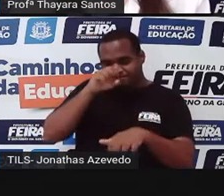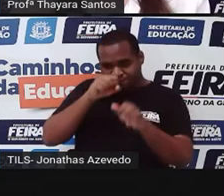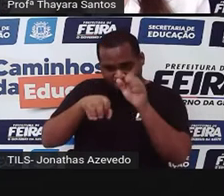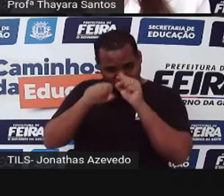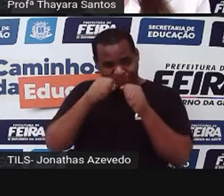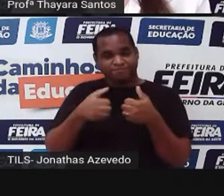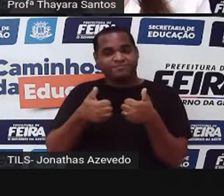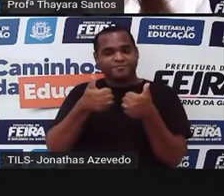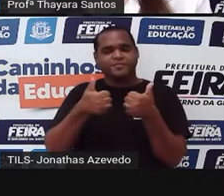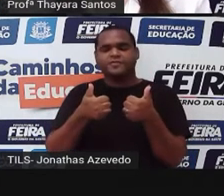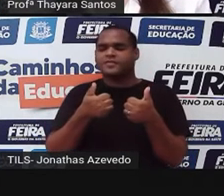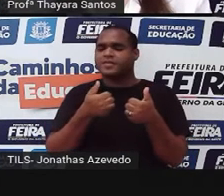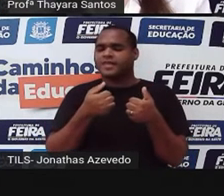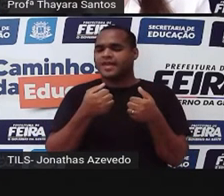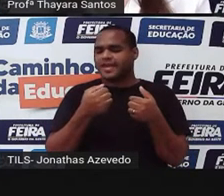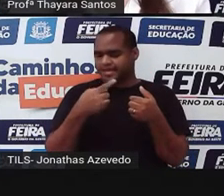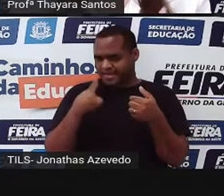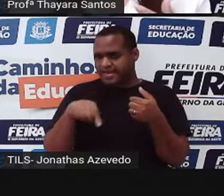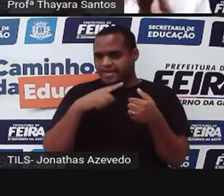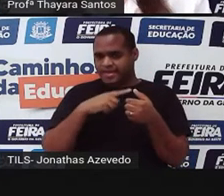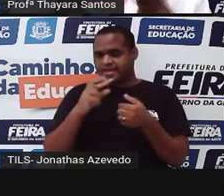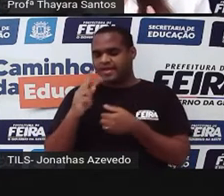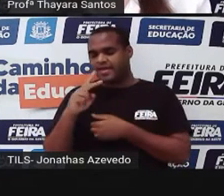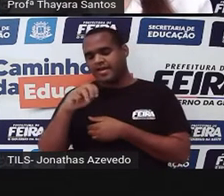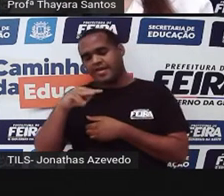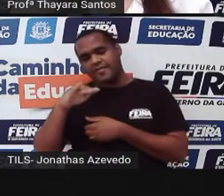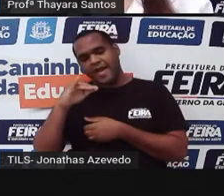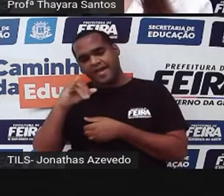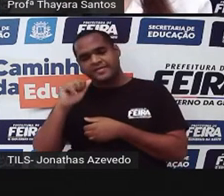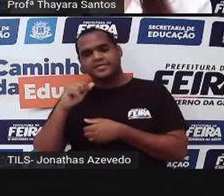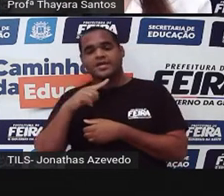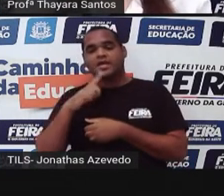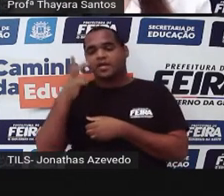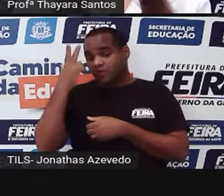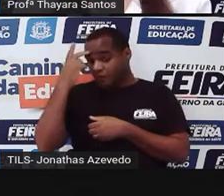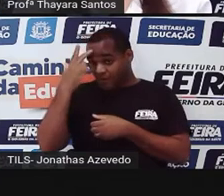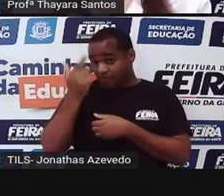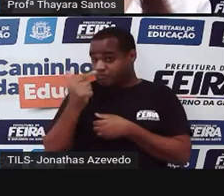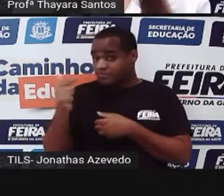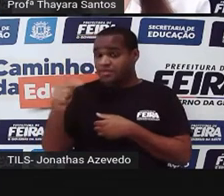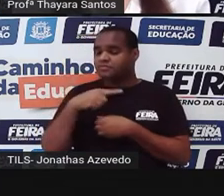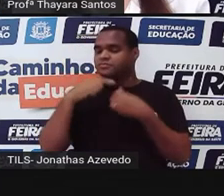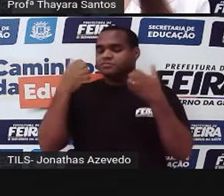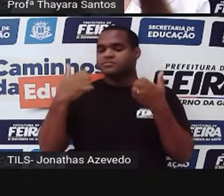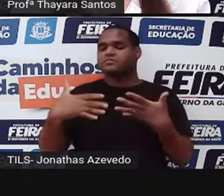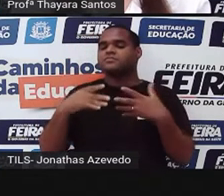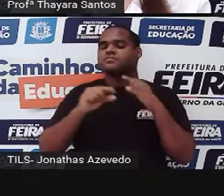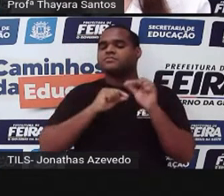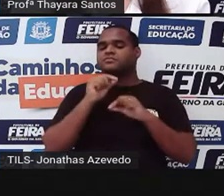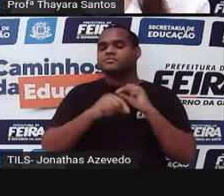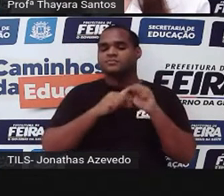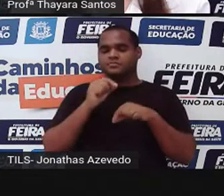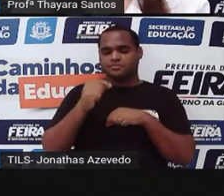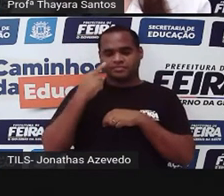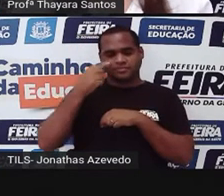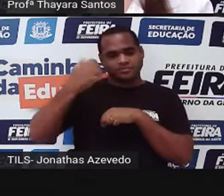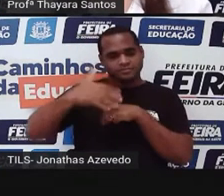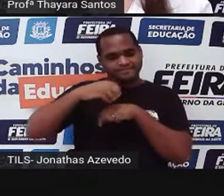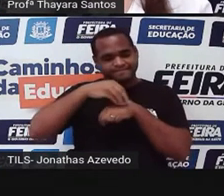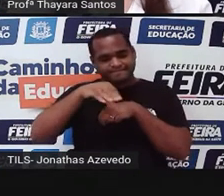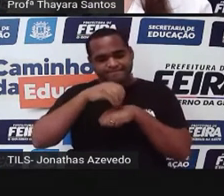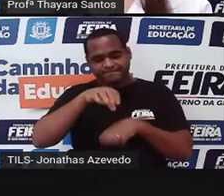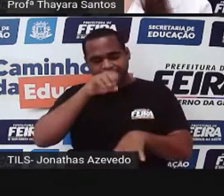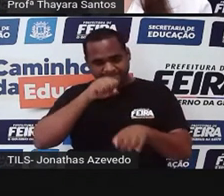as hemácias que não têm essa forma normal, elas não conseguem transportar esse oxigênio da forma correta,